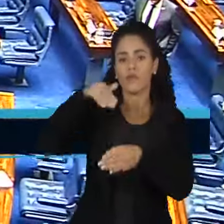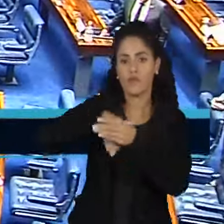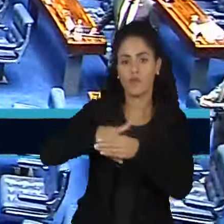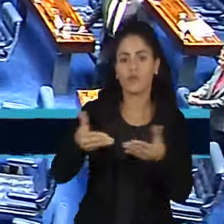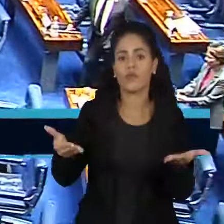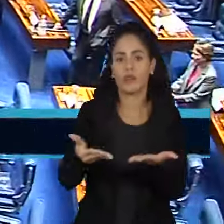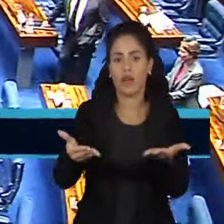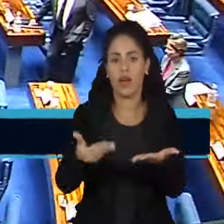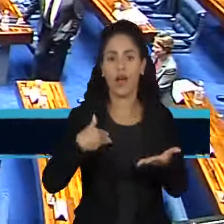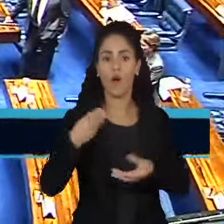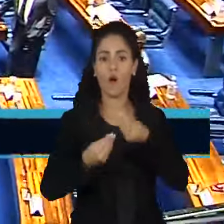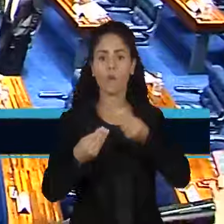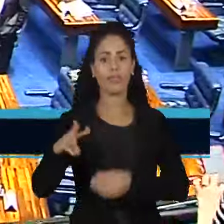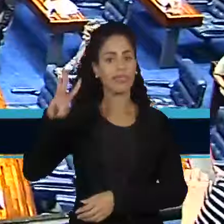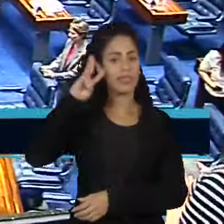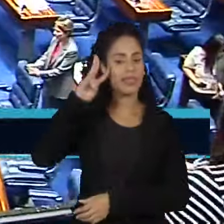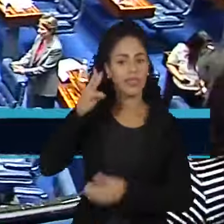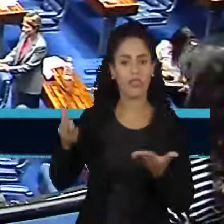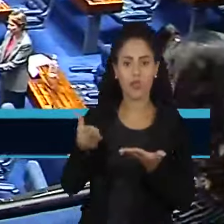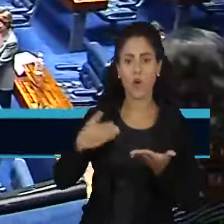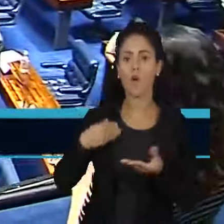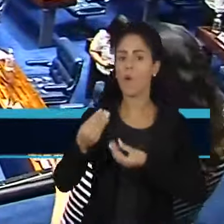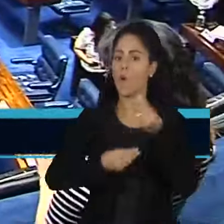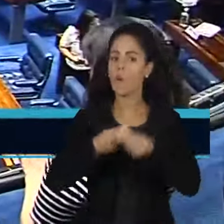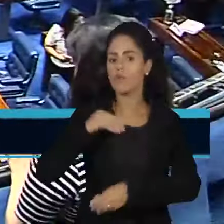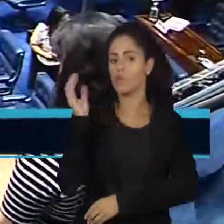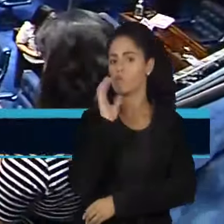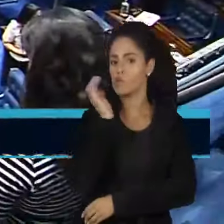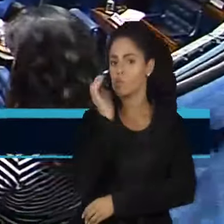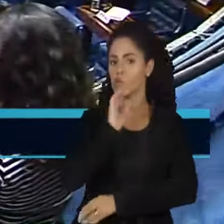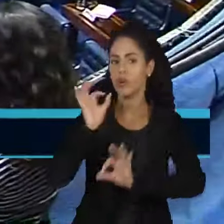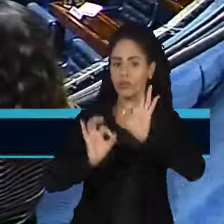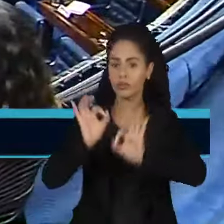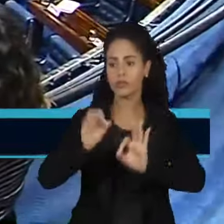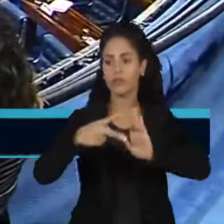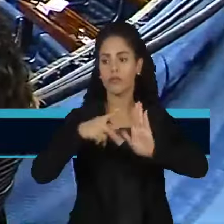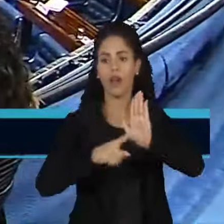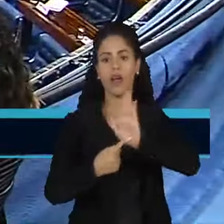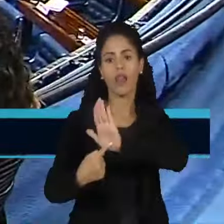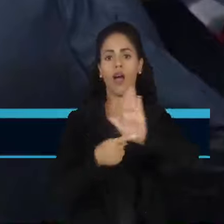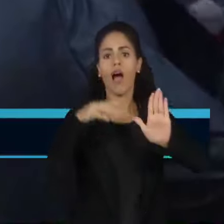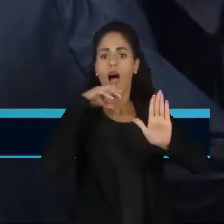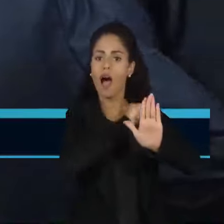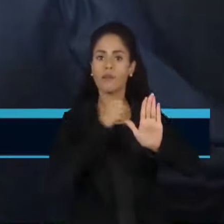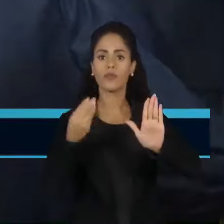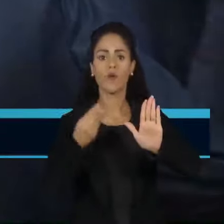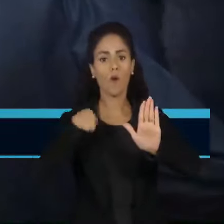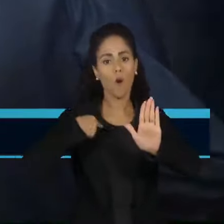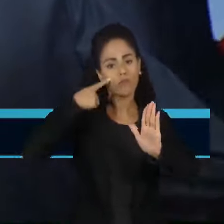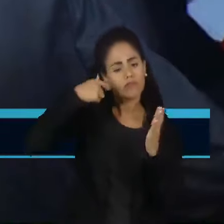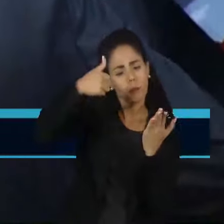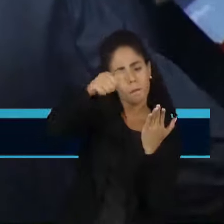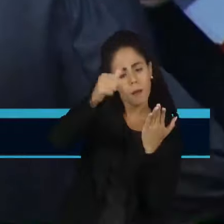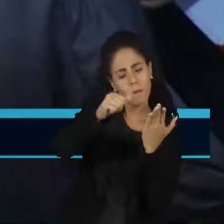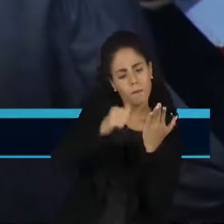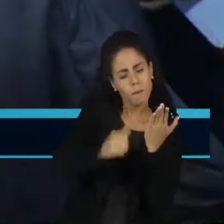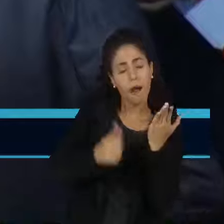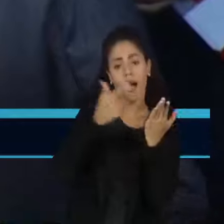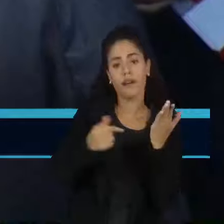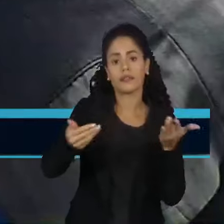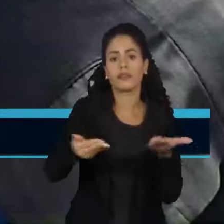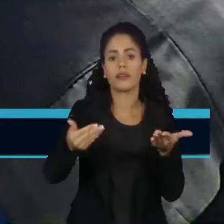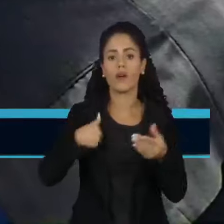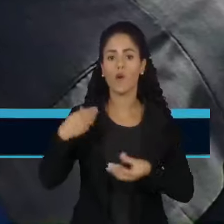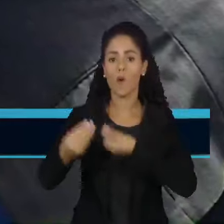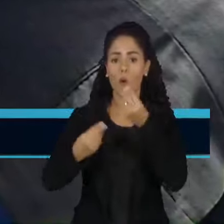ainda nesta terça-feira o requerimento de urgência do projeto, o que permitiria a análise ainda nesta semana do